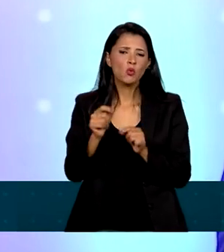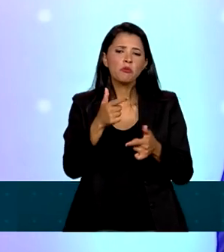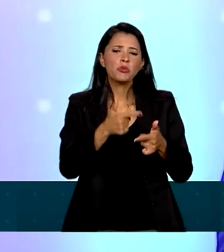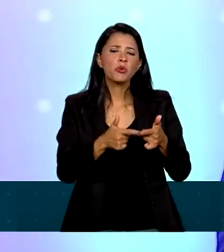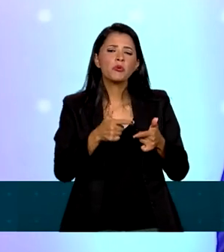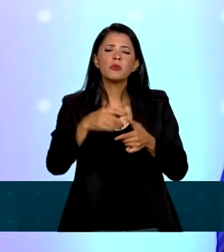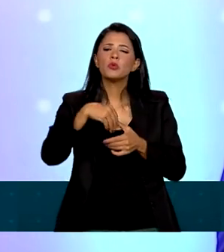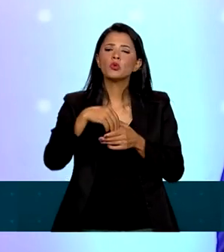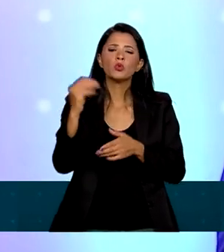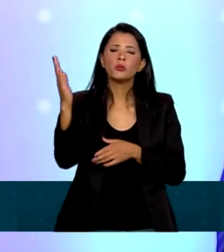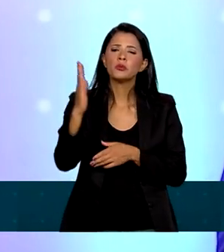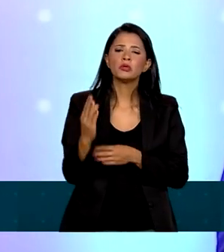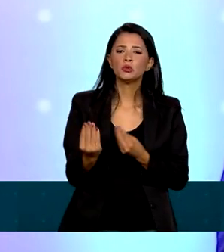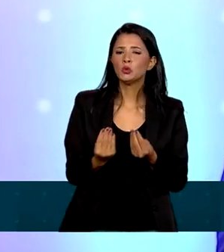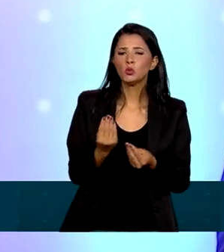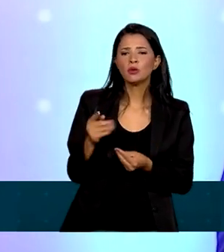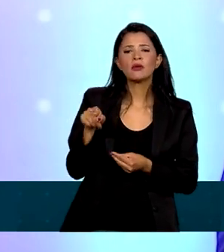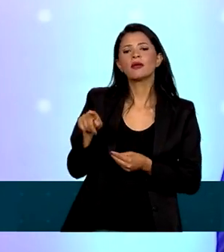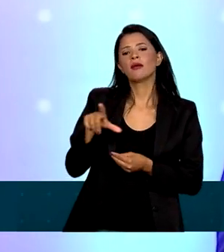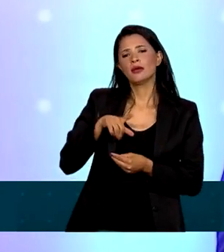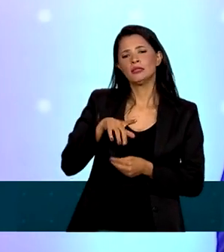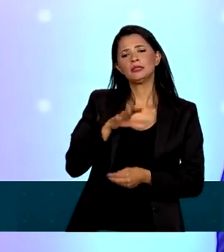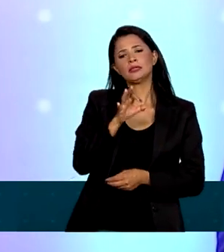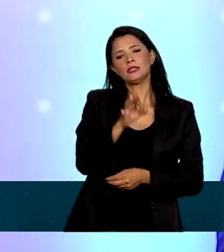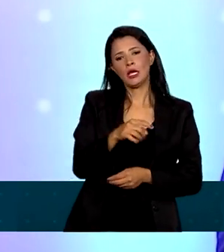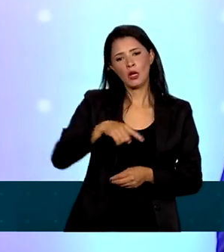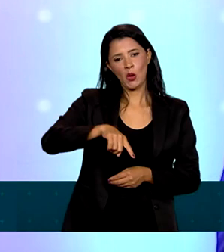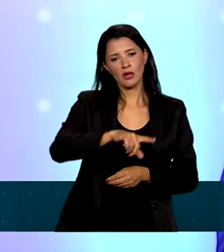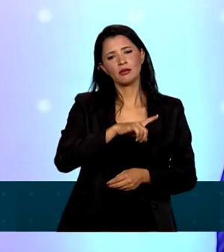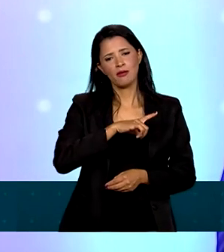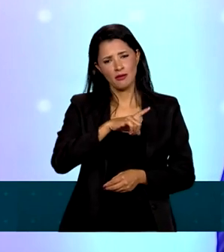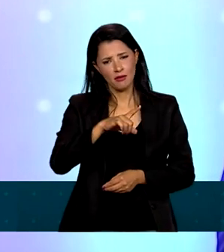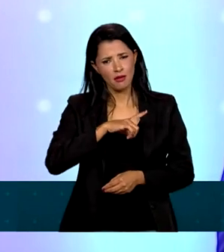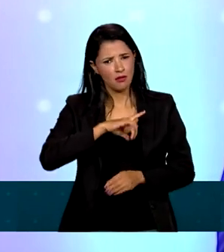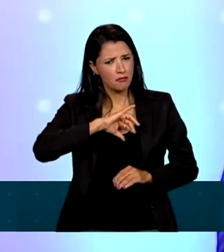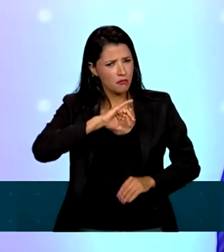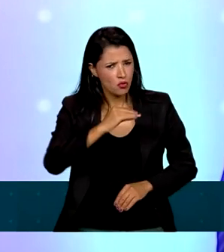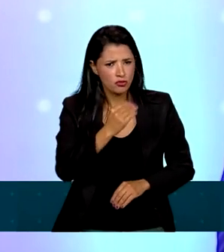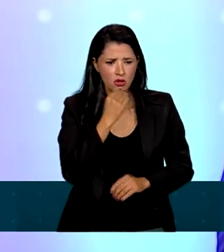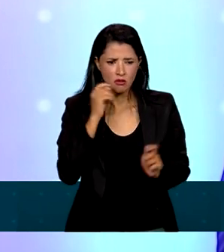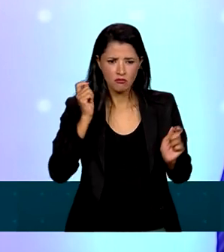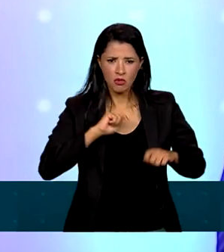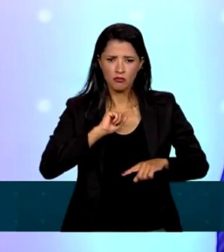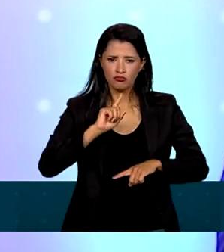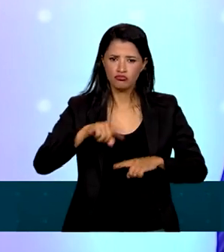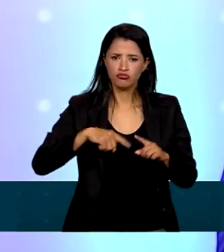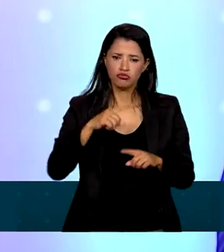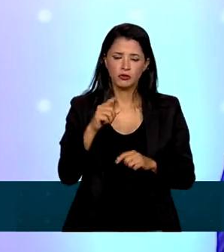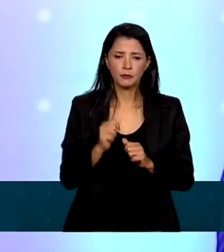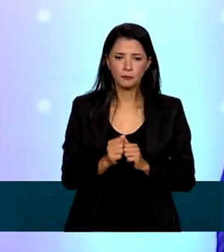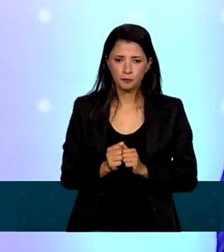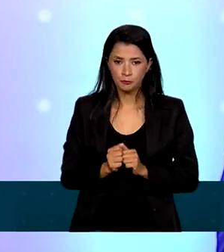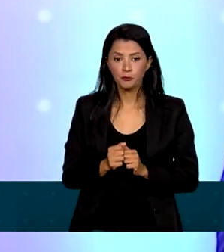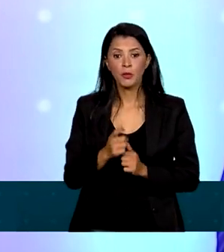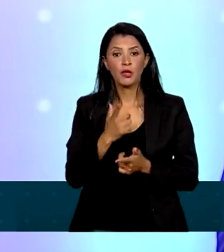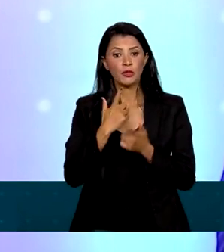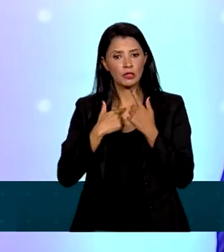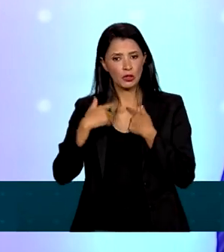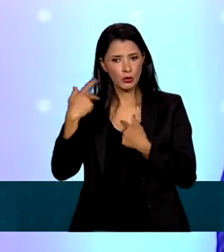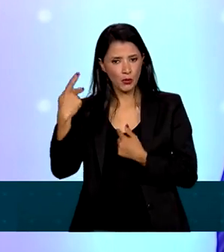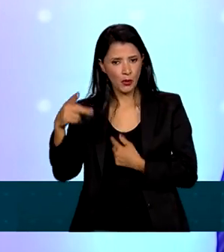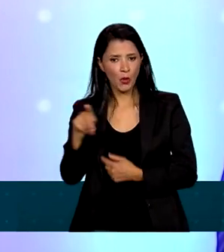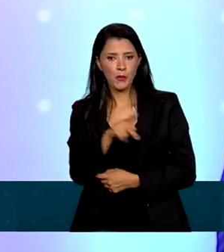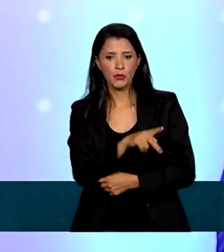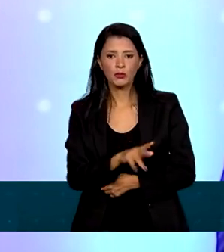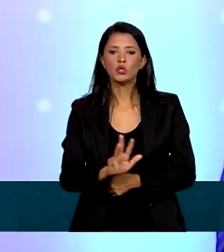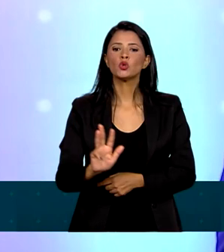Brasil, certamente aqui nós temos oportunidades. E o desejo do presidente Lula